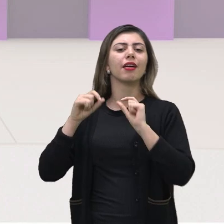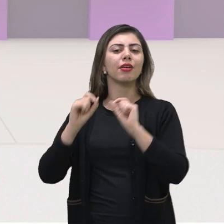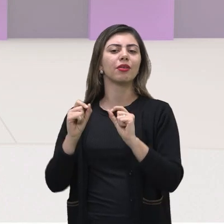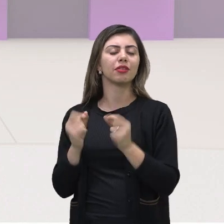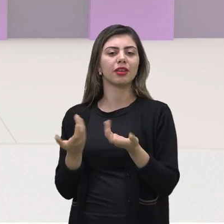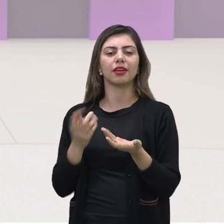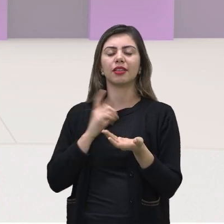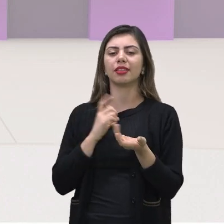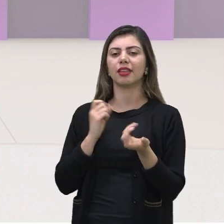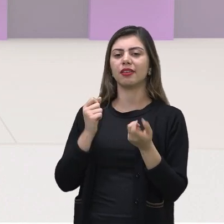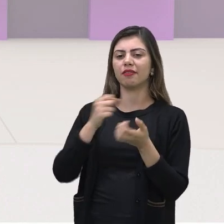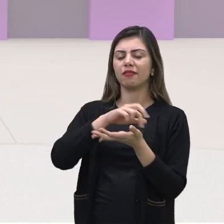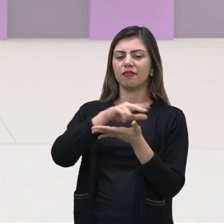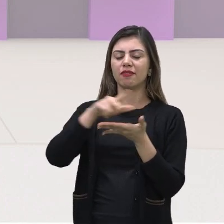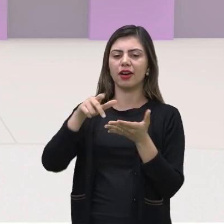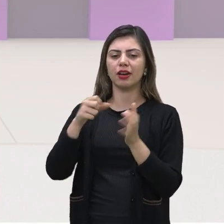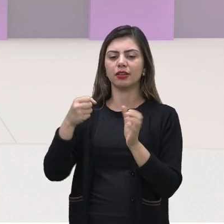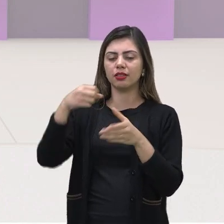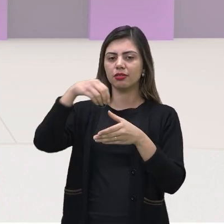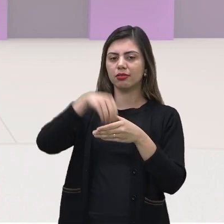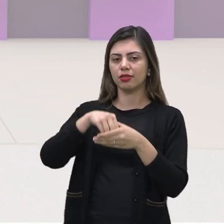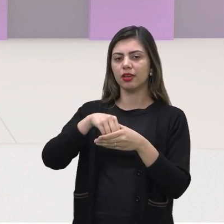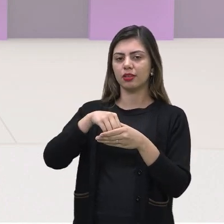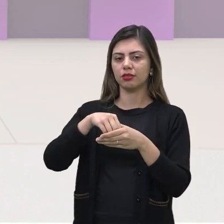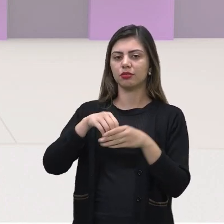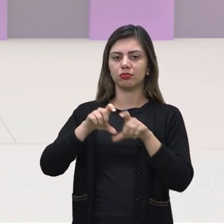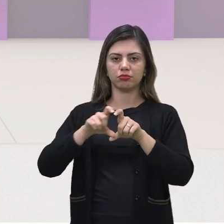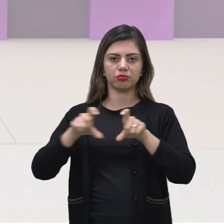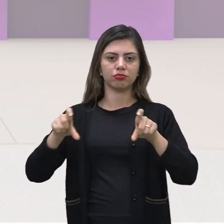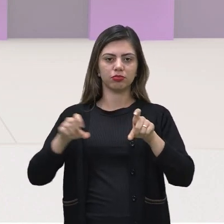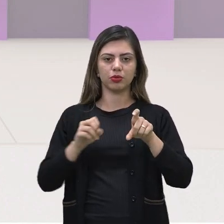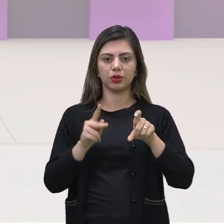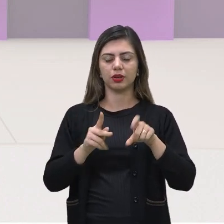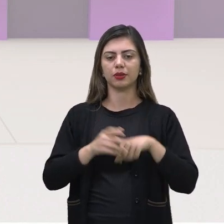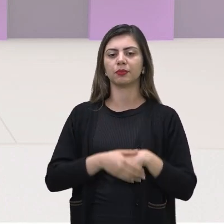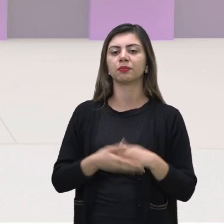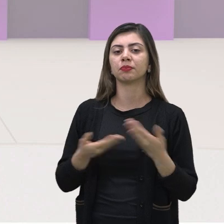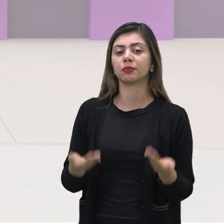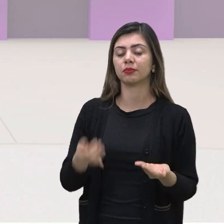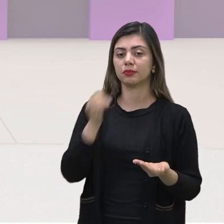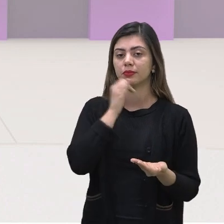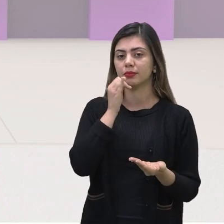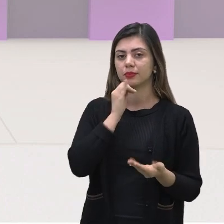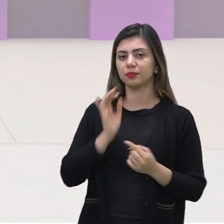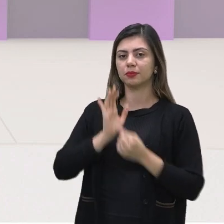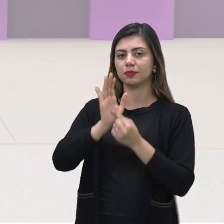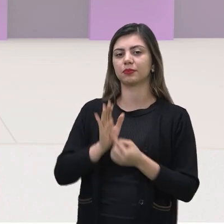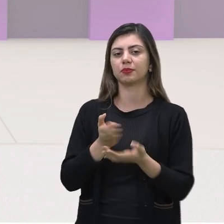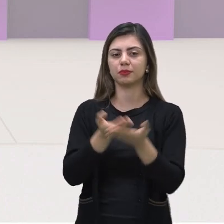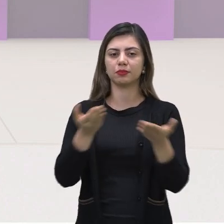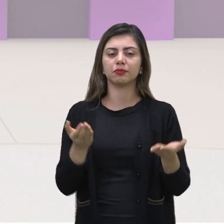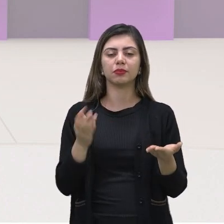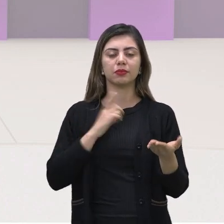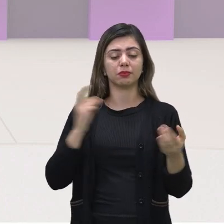pertencentes a esse espaço amostral. Tá bom? Um exemplo bem bacana ele vai tratar justamente de